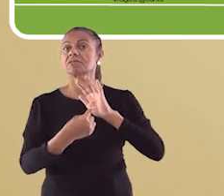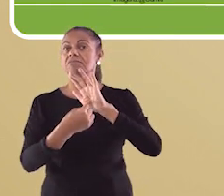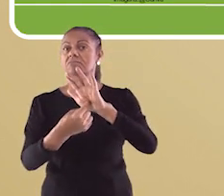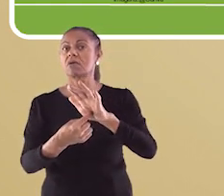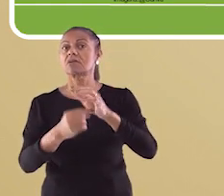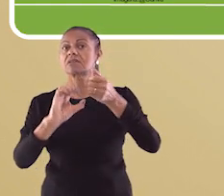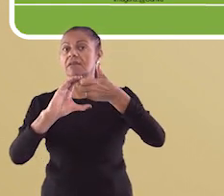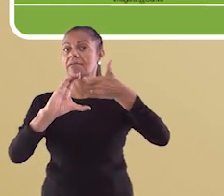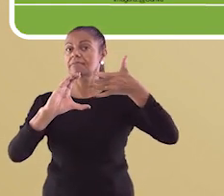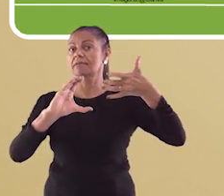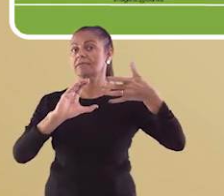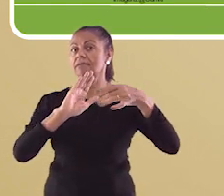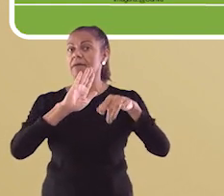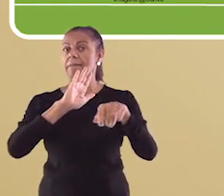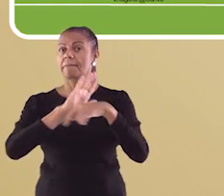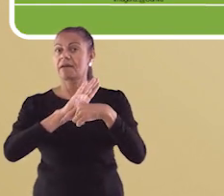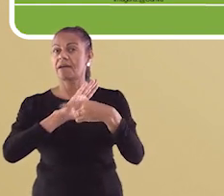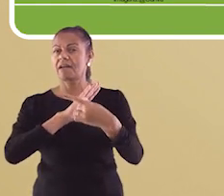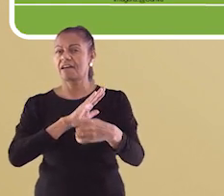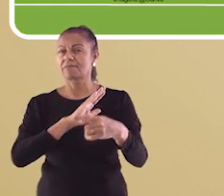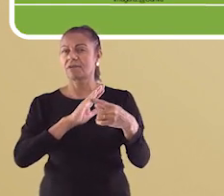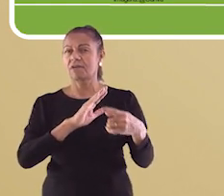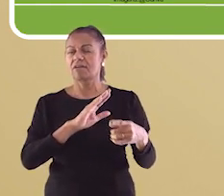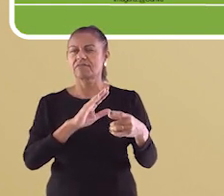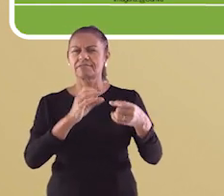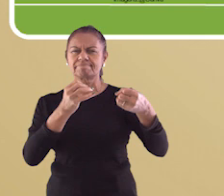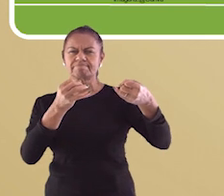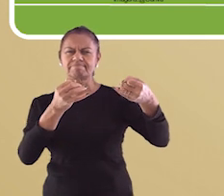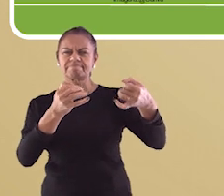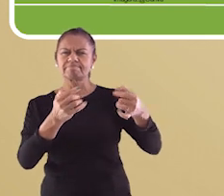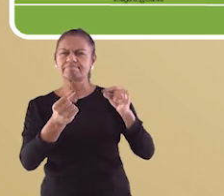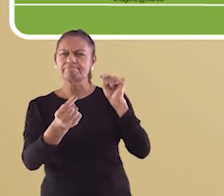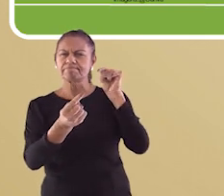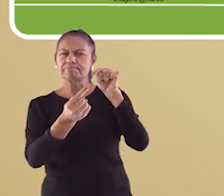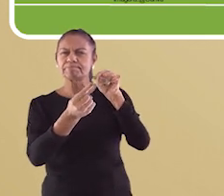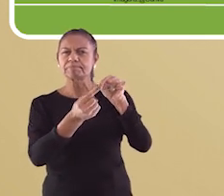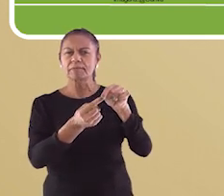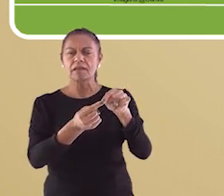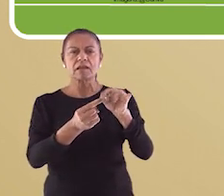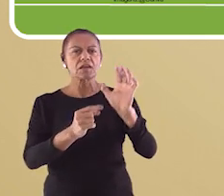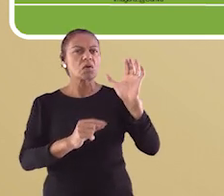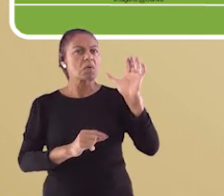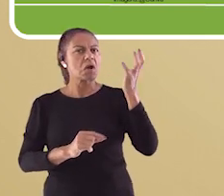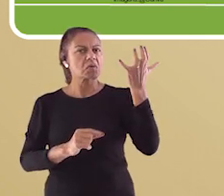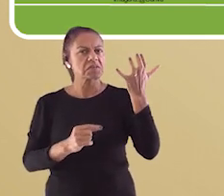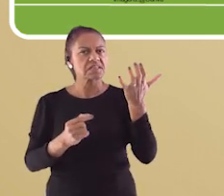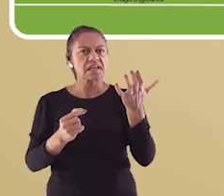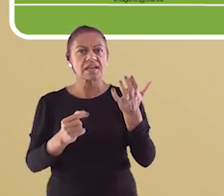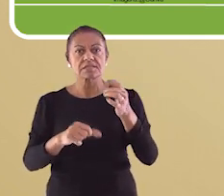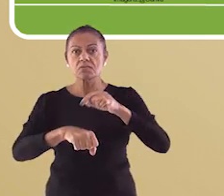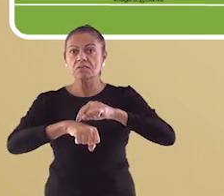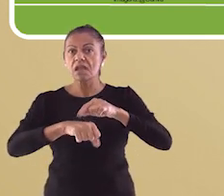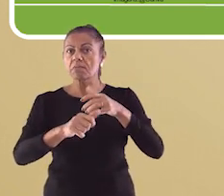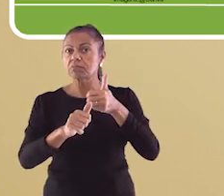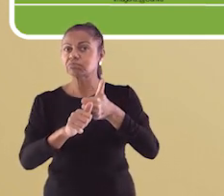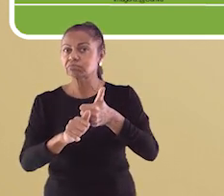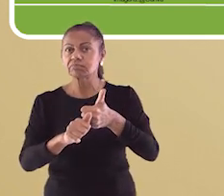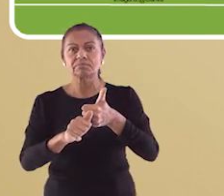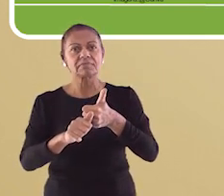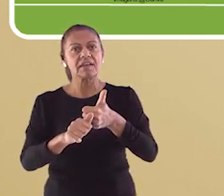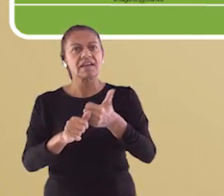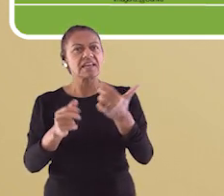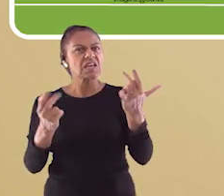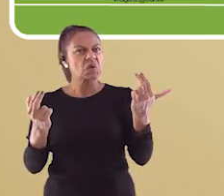características particulares e bem definidas. Elas não ocorrem nem ao mesmo tempo e nem na mesma